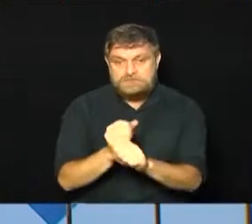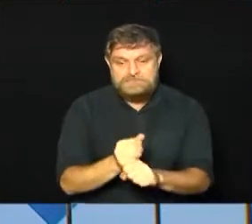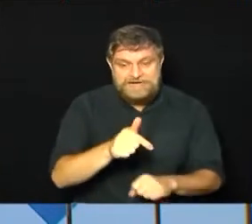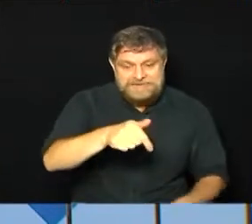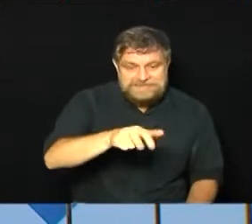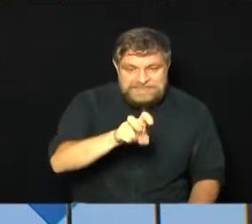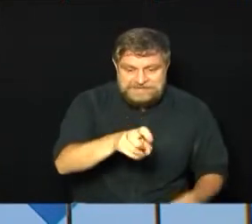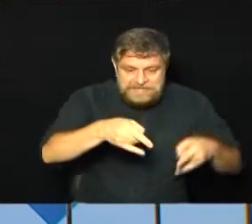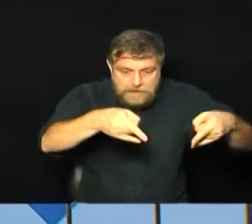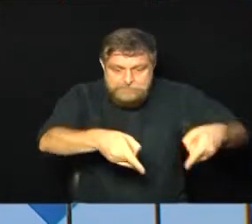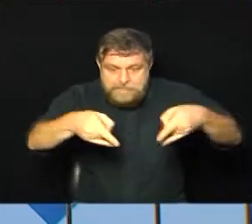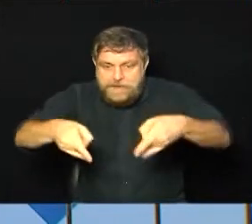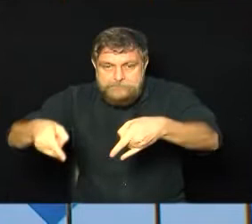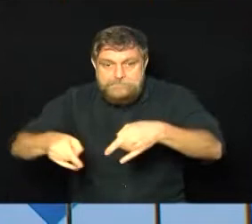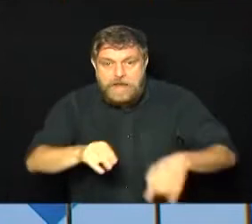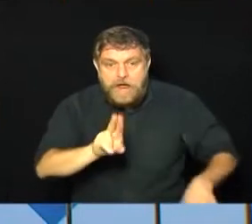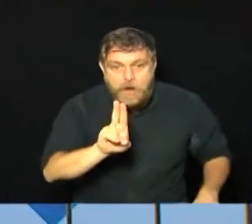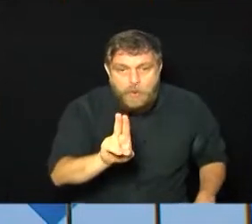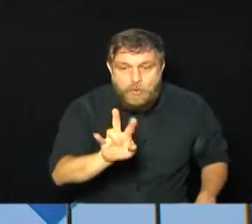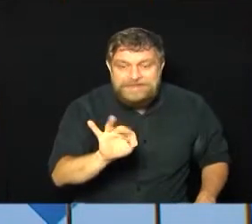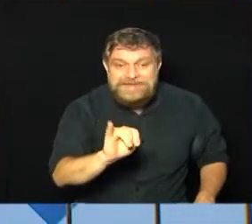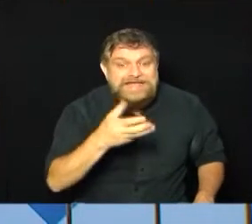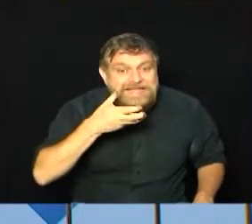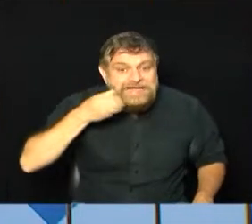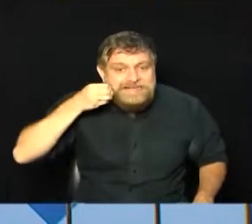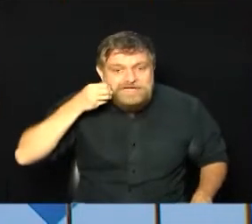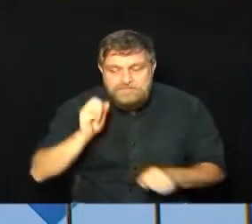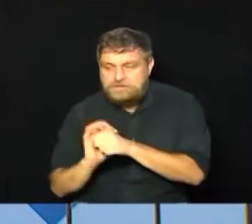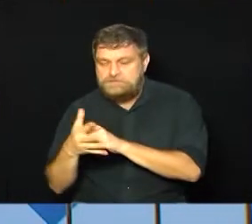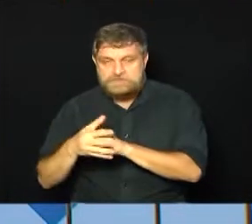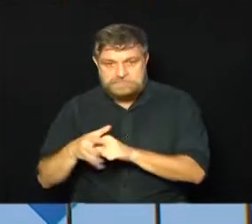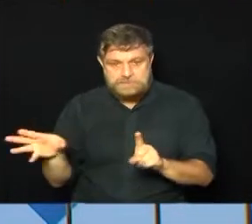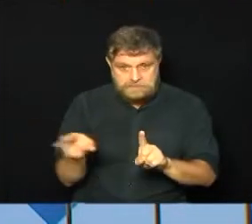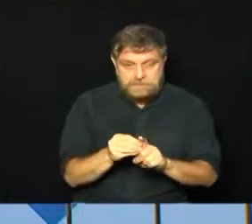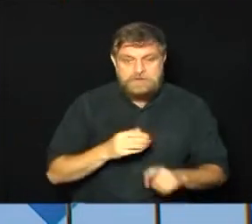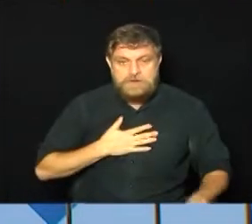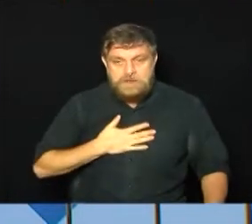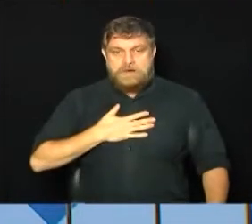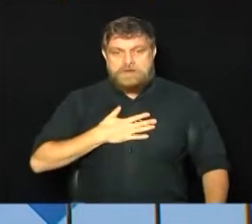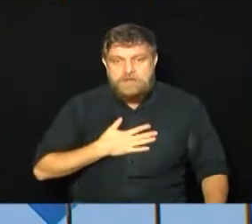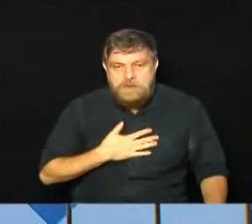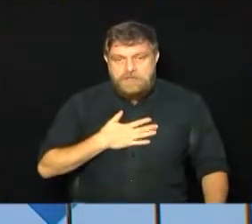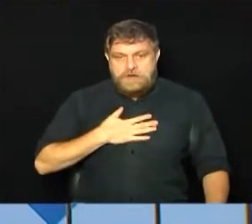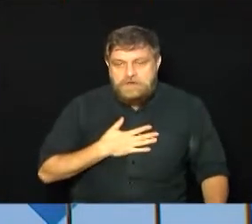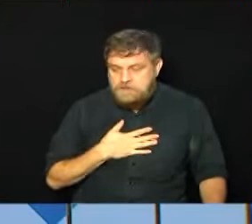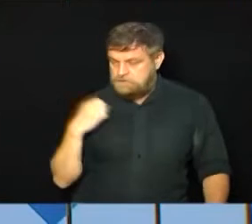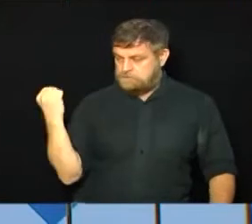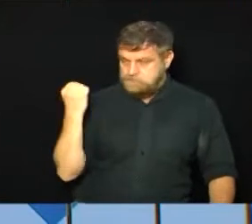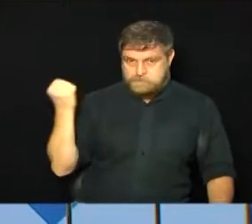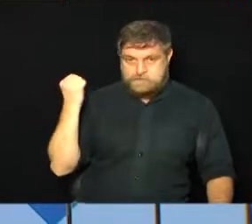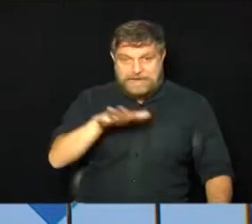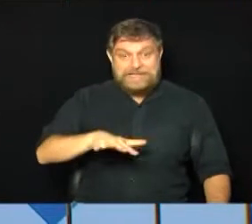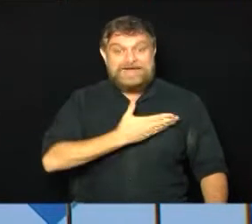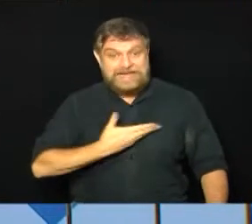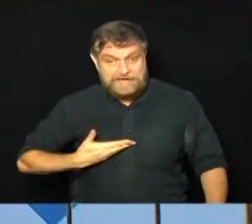leitos de UTI exclusivos para pacientes com síndromes respiratórias agudas graves, isso na rede pública e também